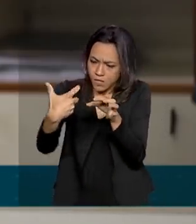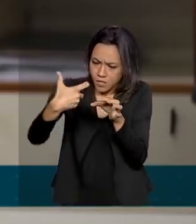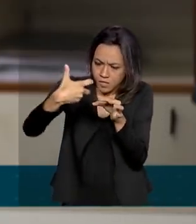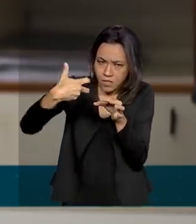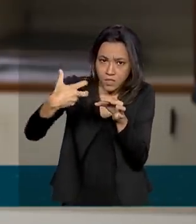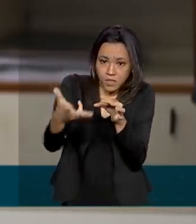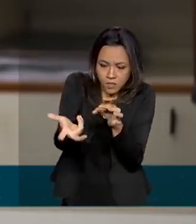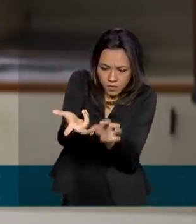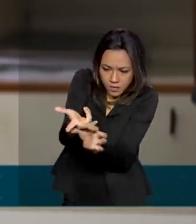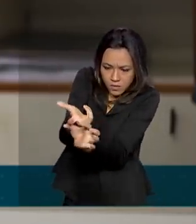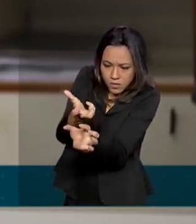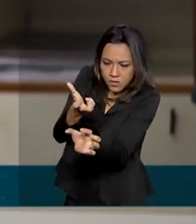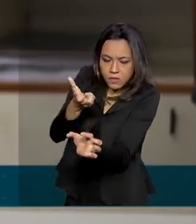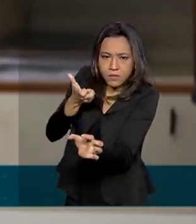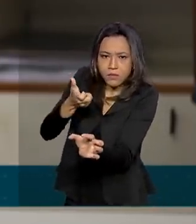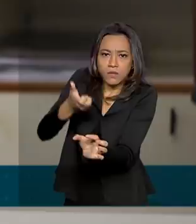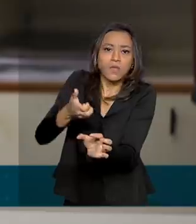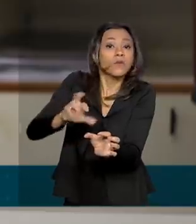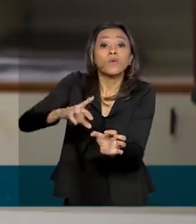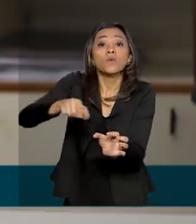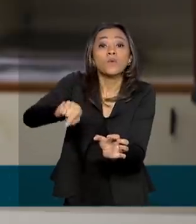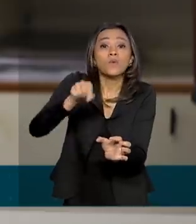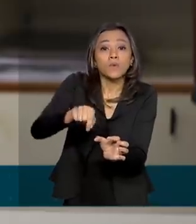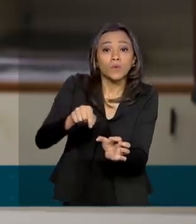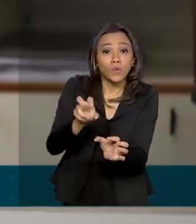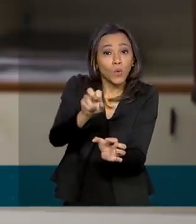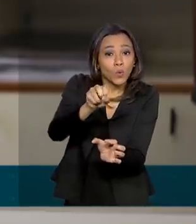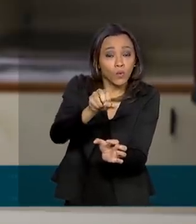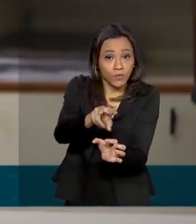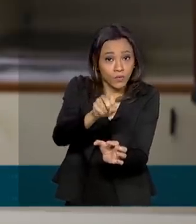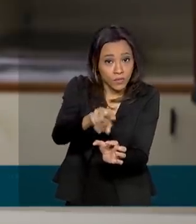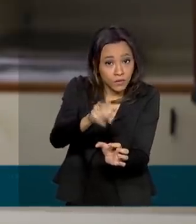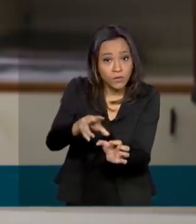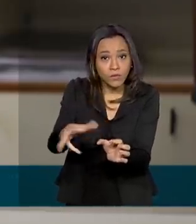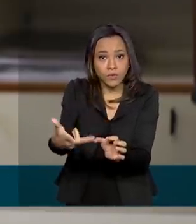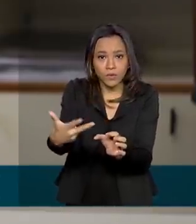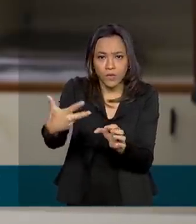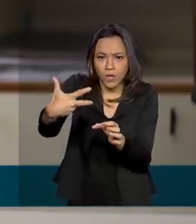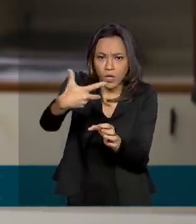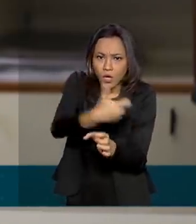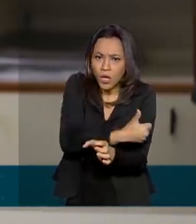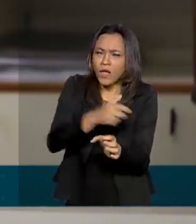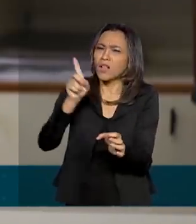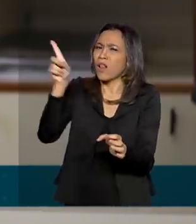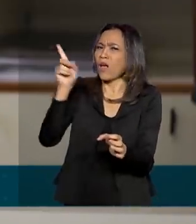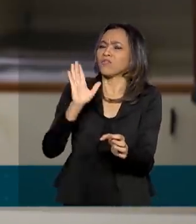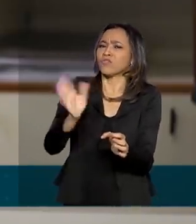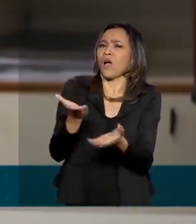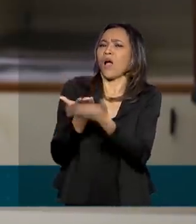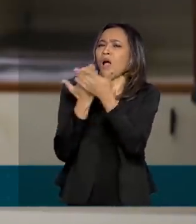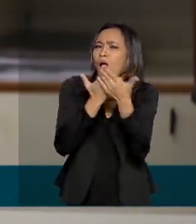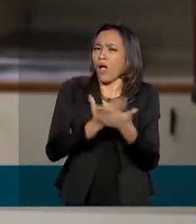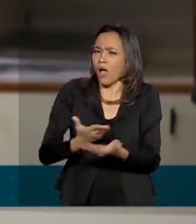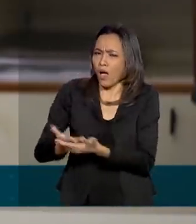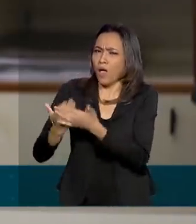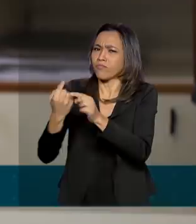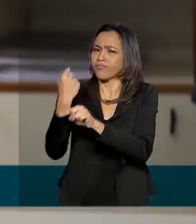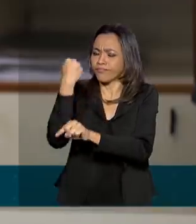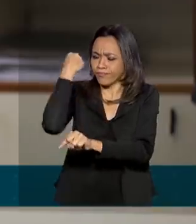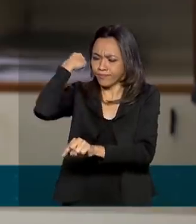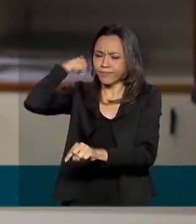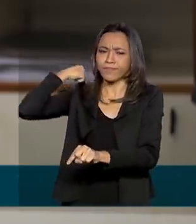coronavírus. Esta plataforma de usar um vetor viral, Oxford já vinha estudando ela para